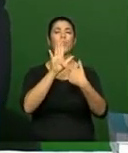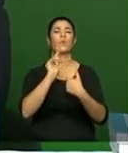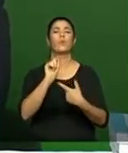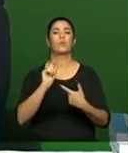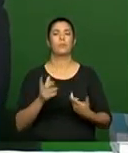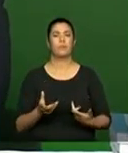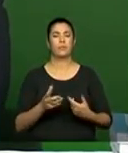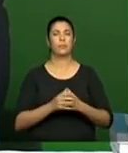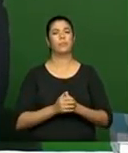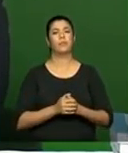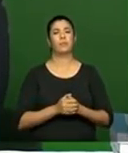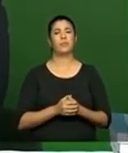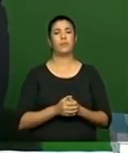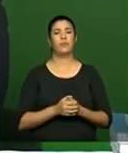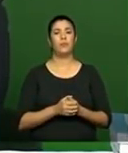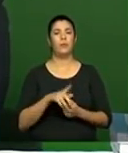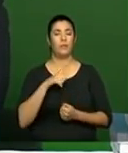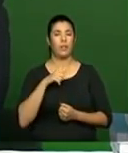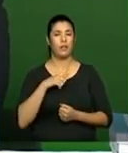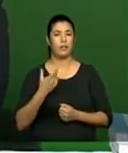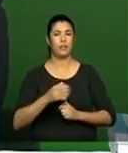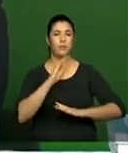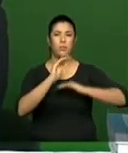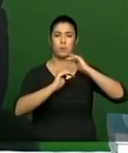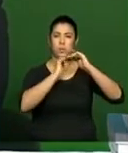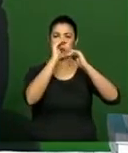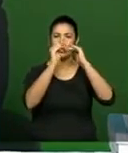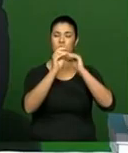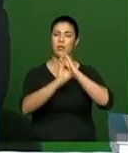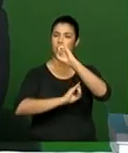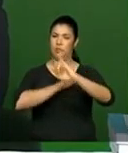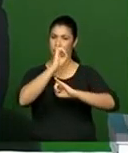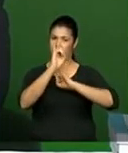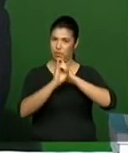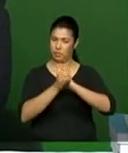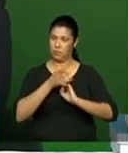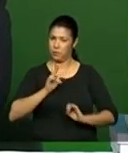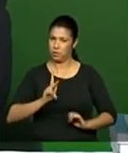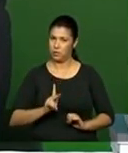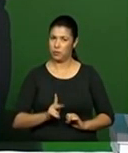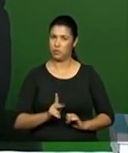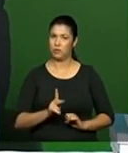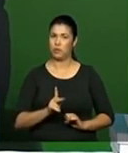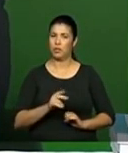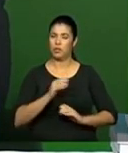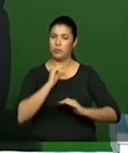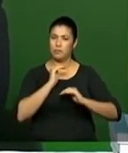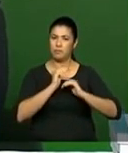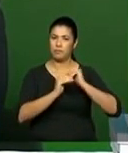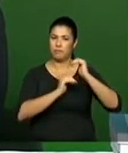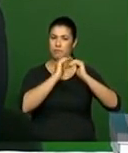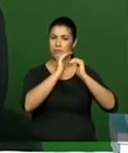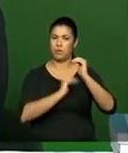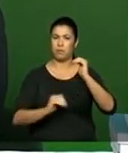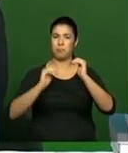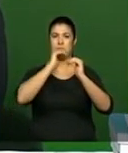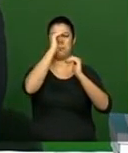gente? Ela mostra que você tem uma crescente... A internet é crescentemente um